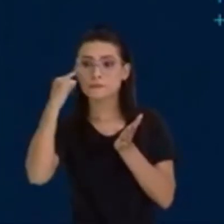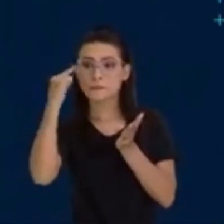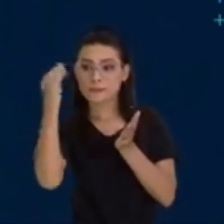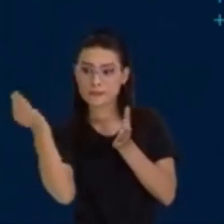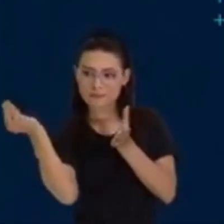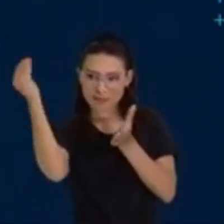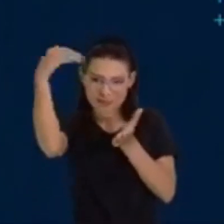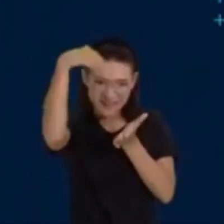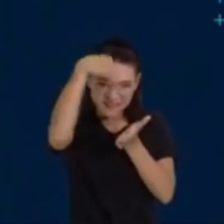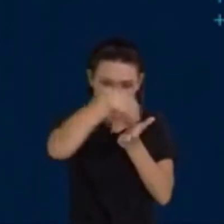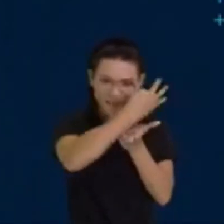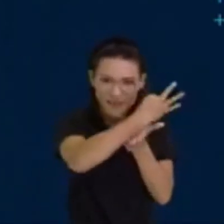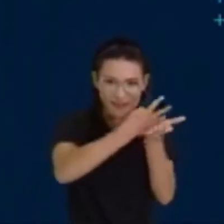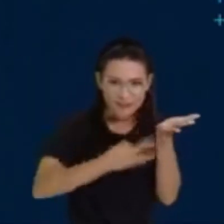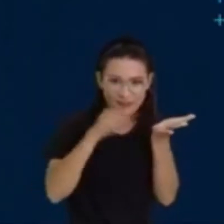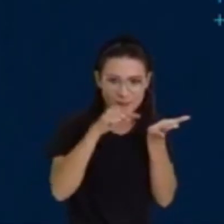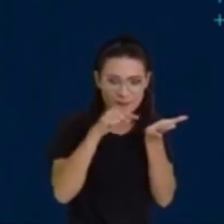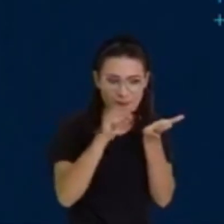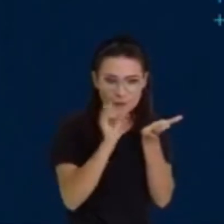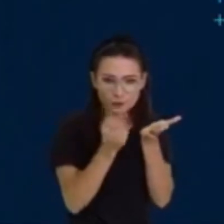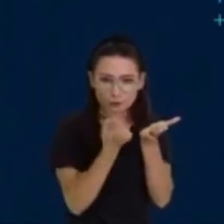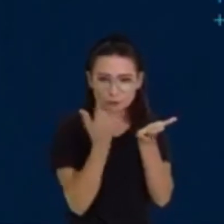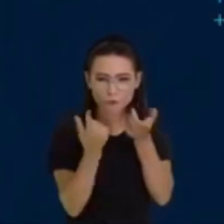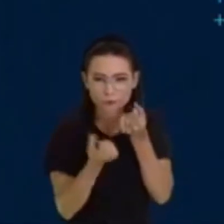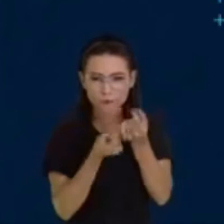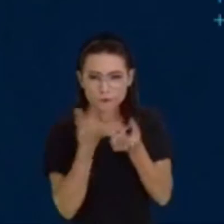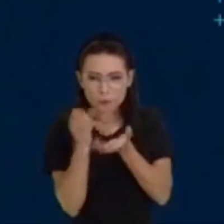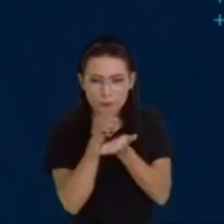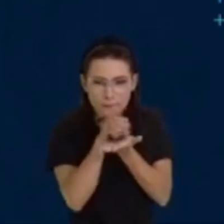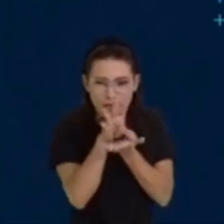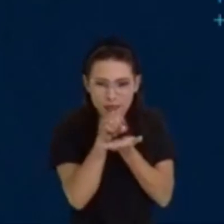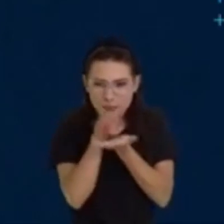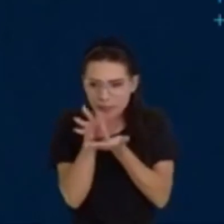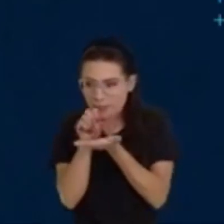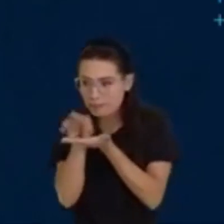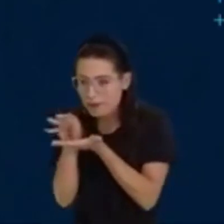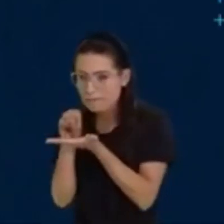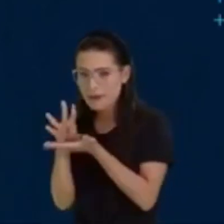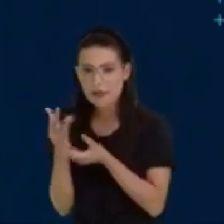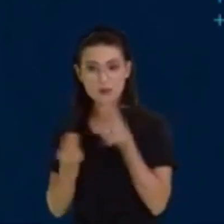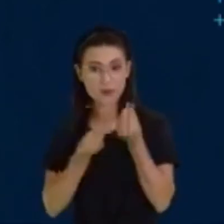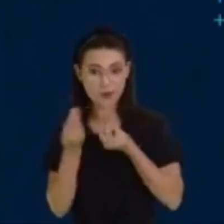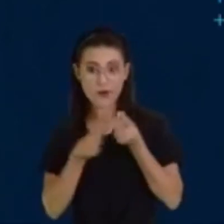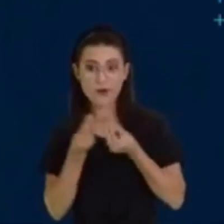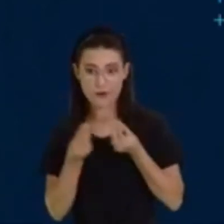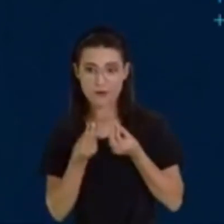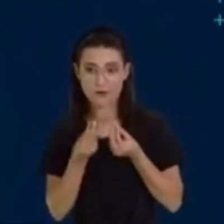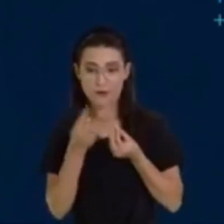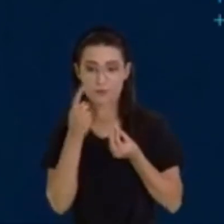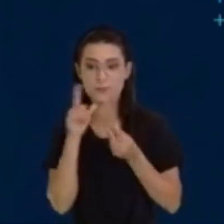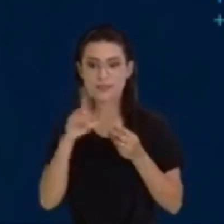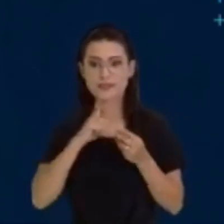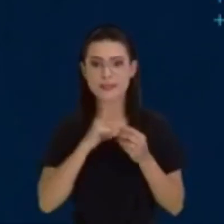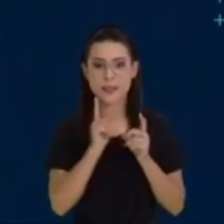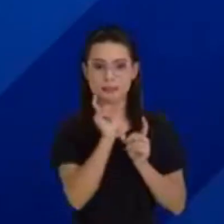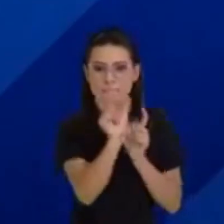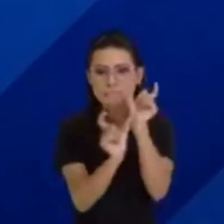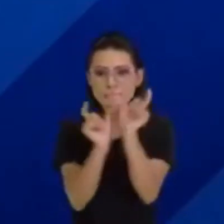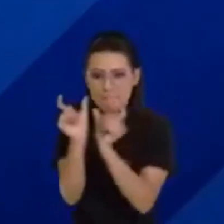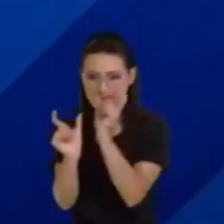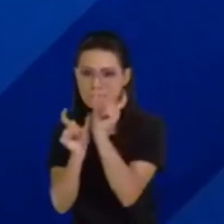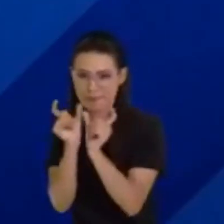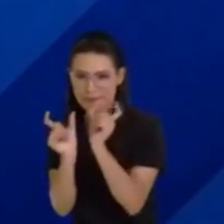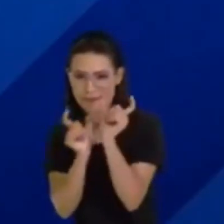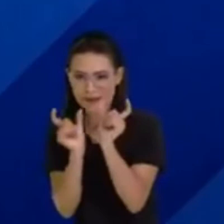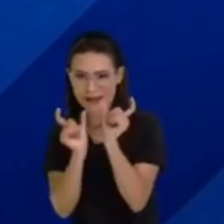texto algumas pistas, algumas dicas, por meio de algumas palavras, por exemplo,